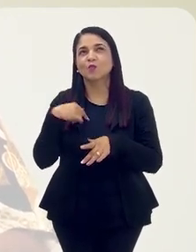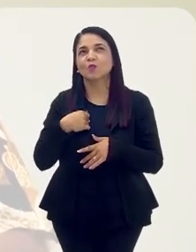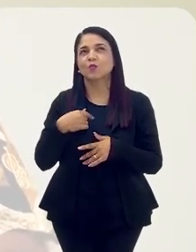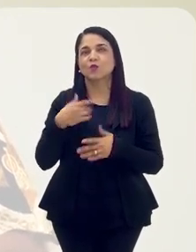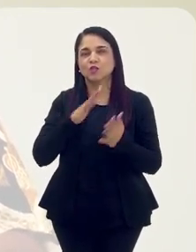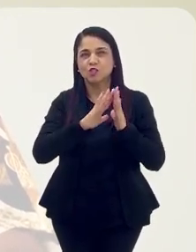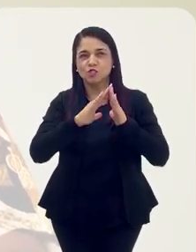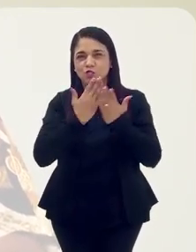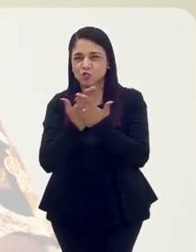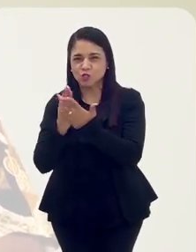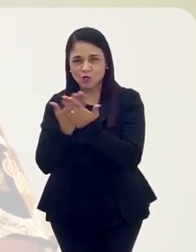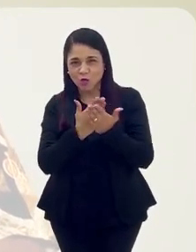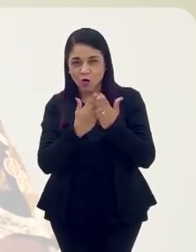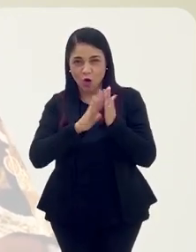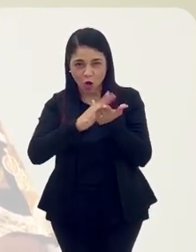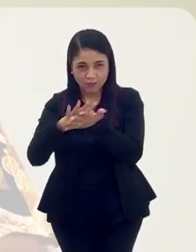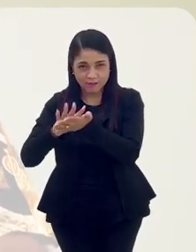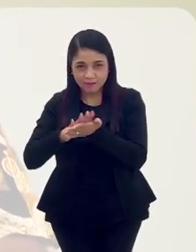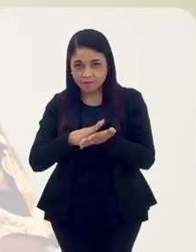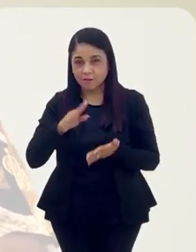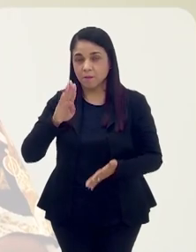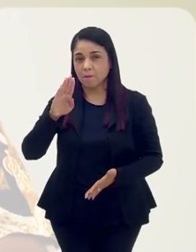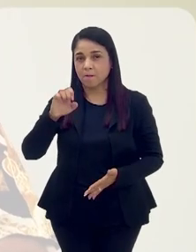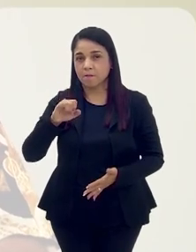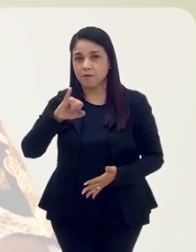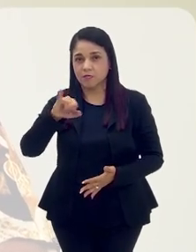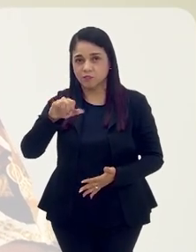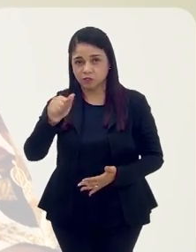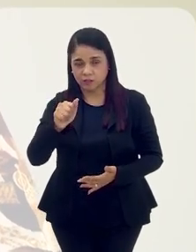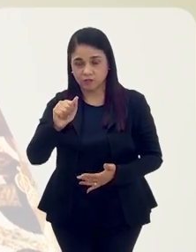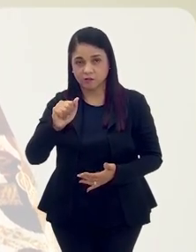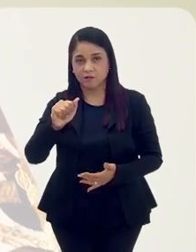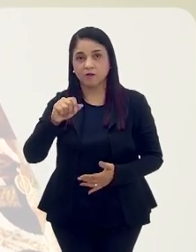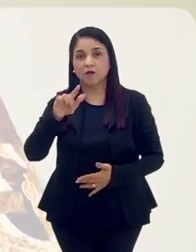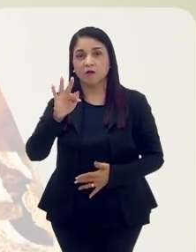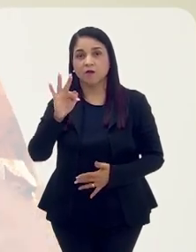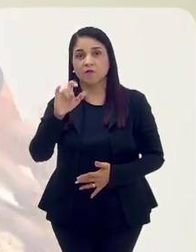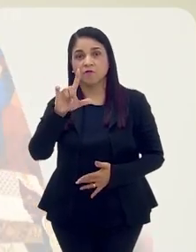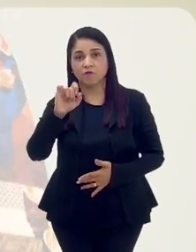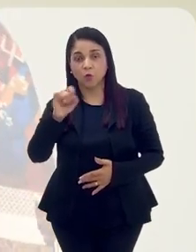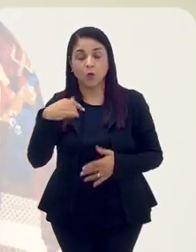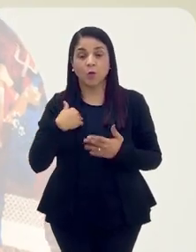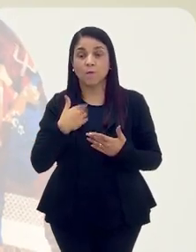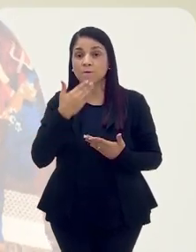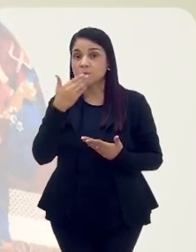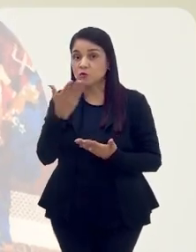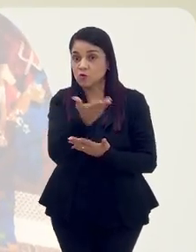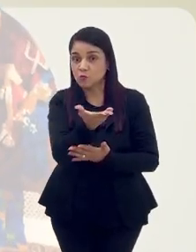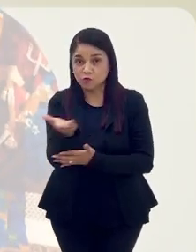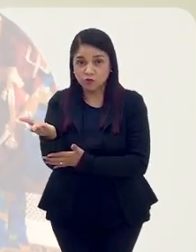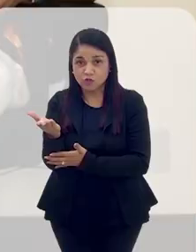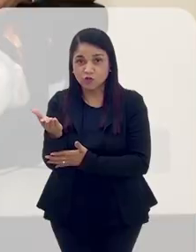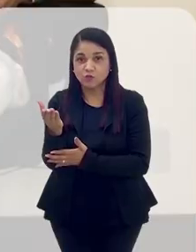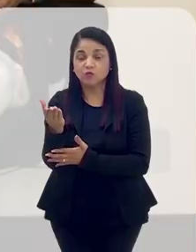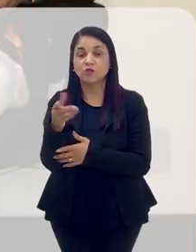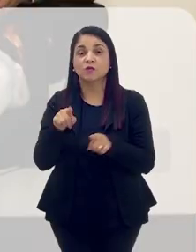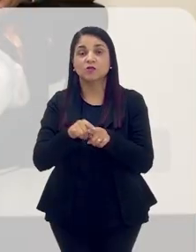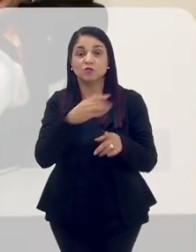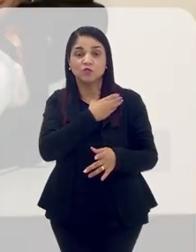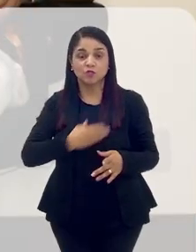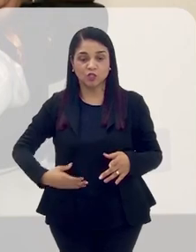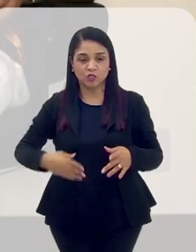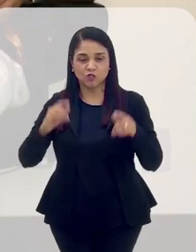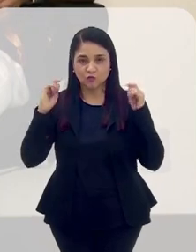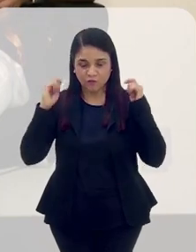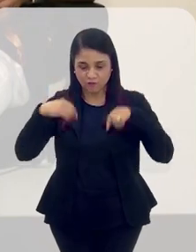mendigo, que a cúria exigiu que o Cristo Redentor viesse coberto e gerou aquela polêmica toda. Libero! É que